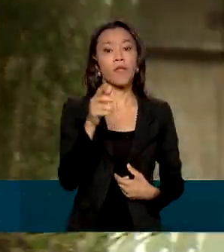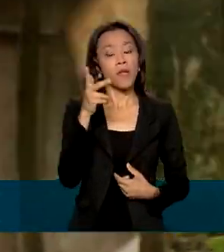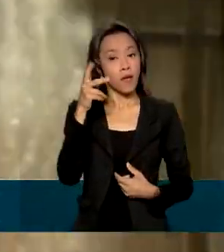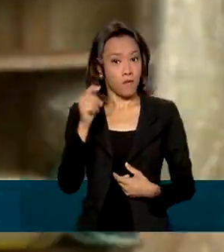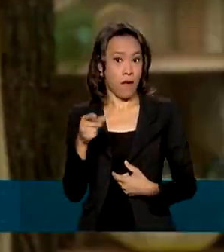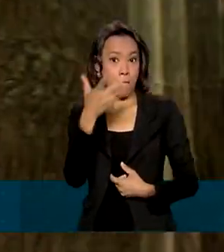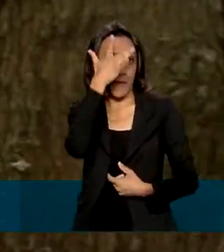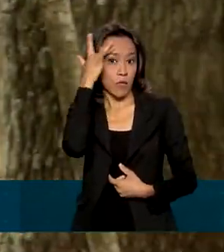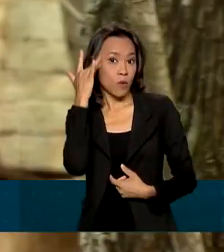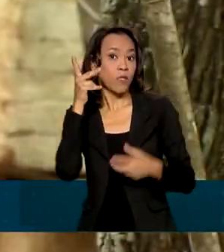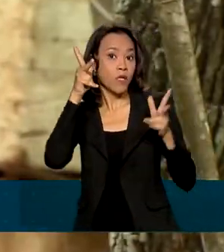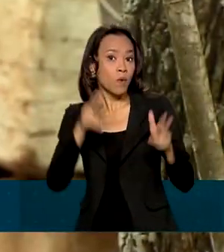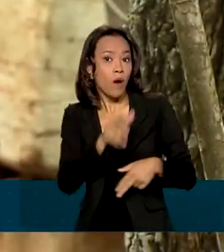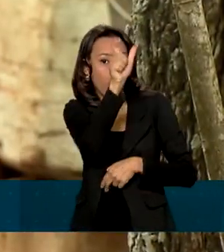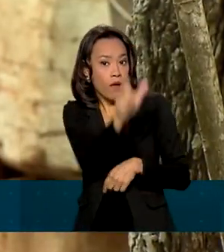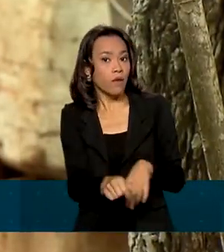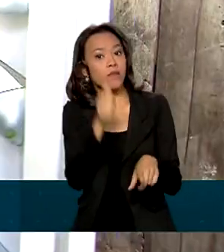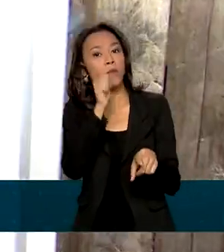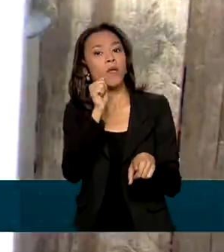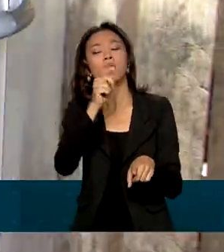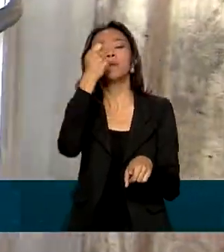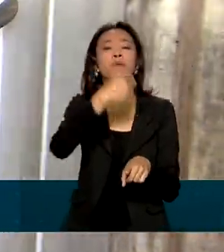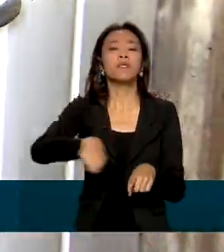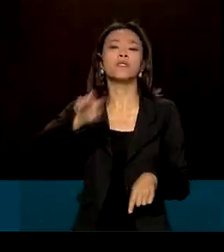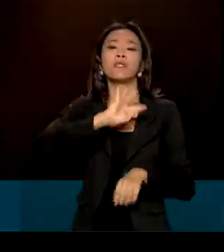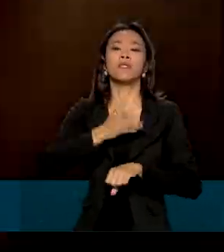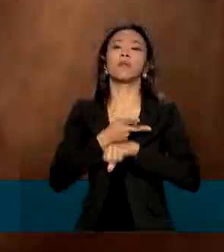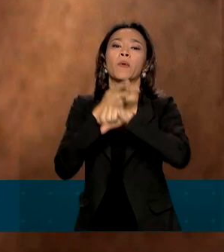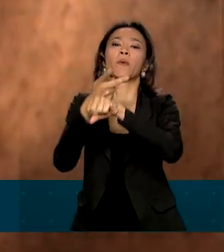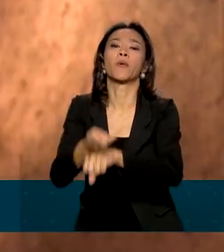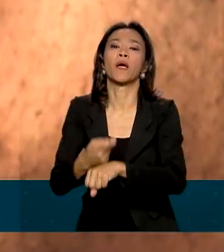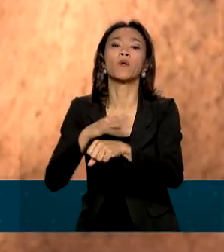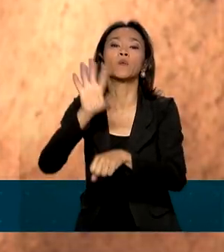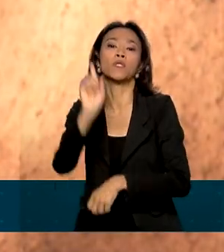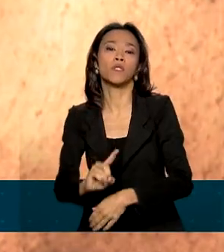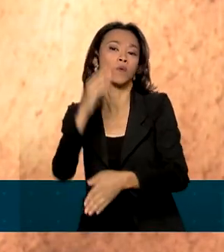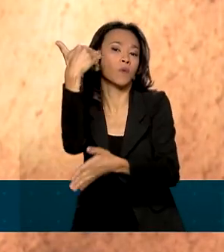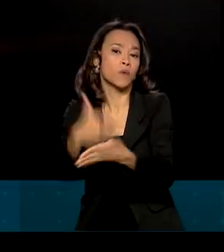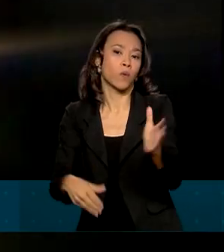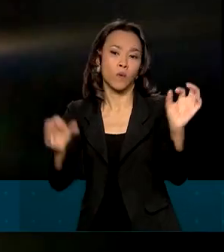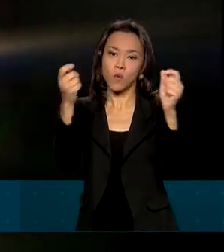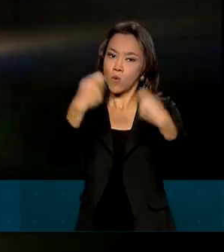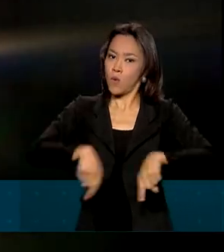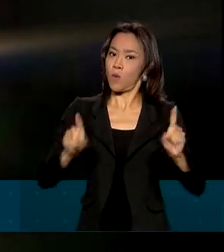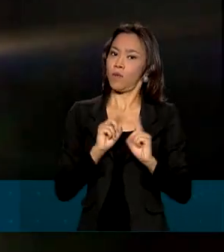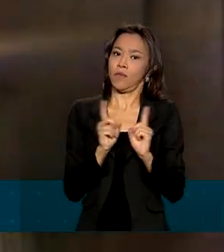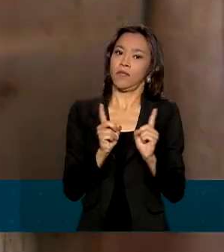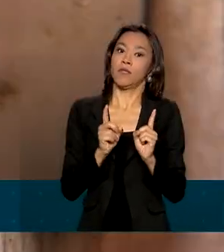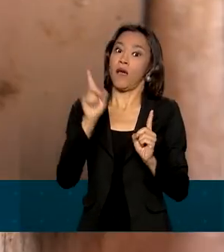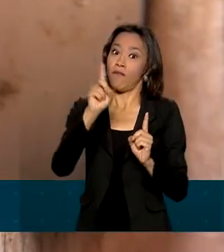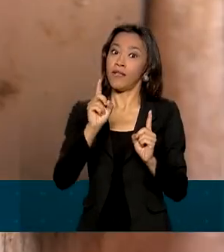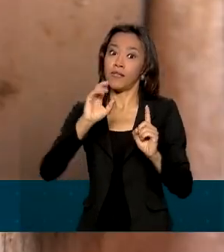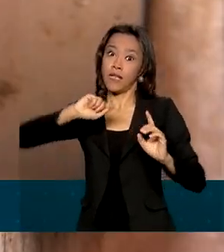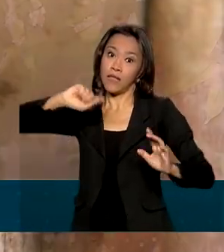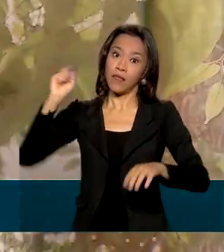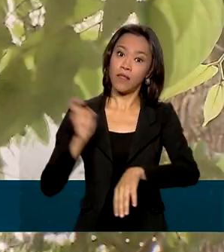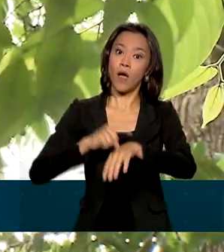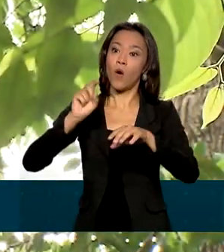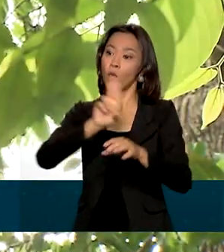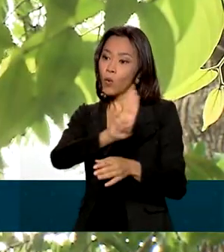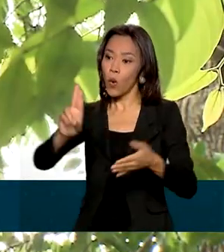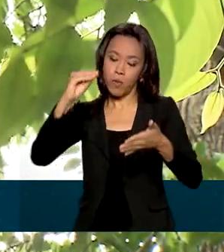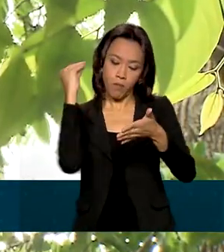a Aurélia não vão precisar ir atrás da Tarifa Social de Energia Elétrica. A inclusão no programa será automática